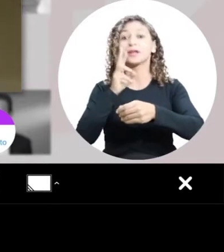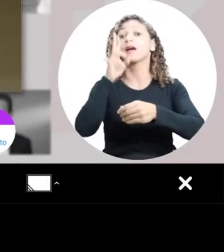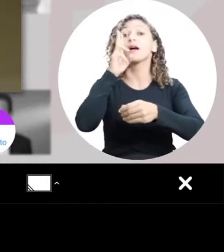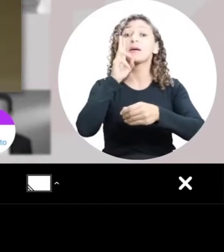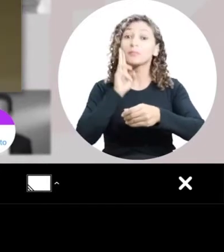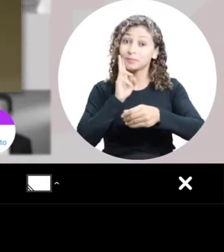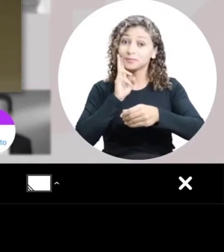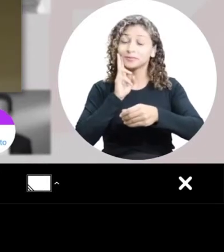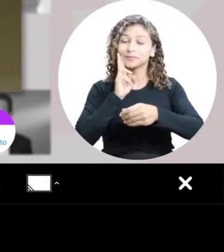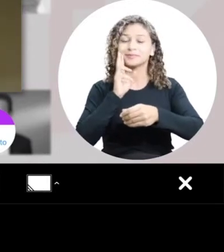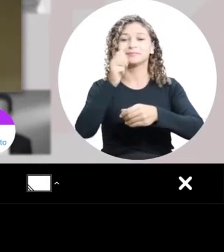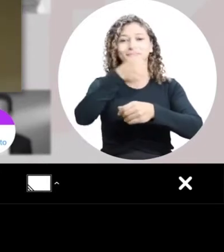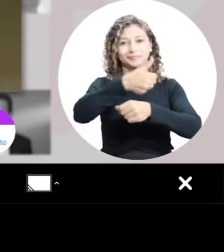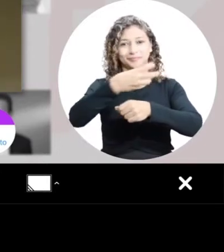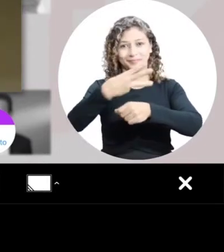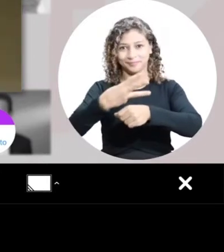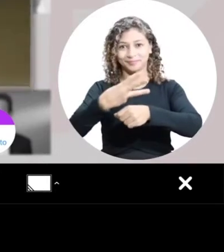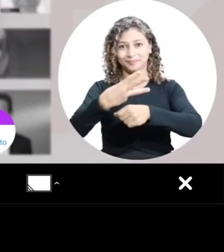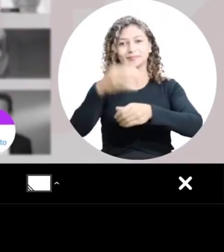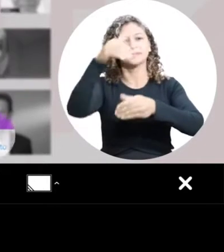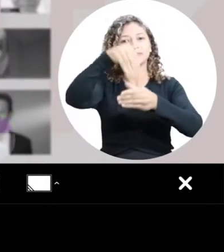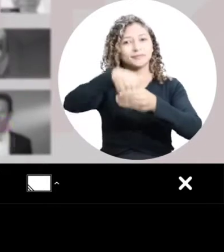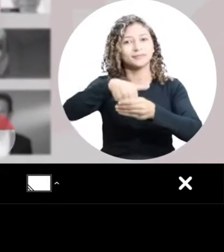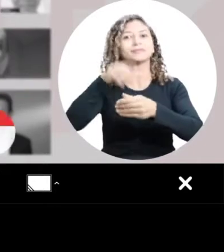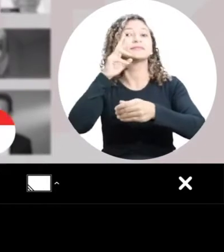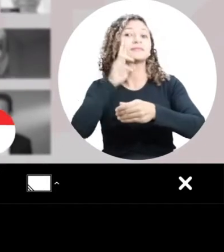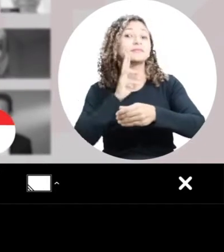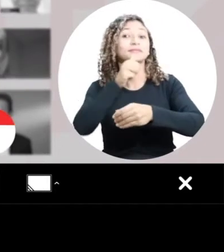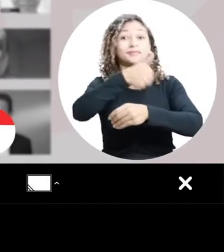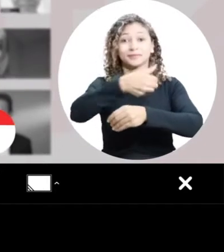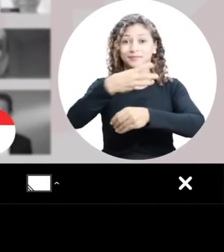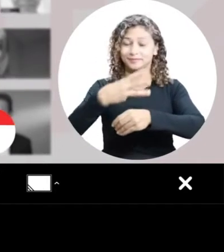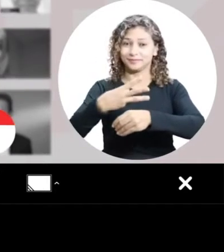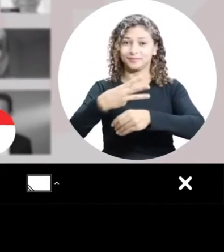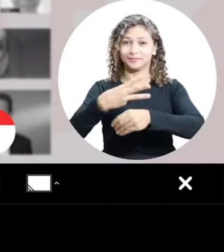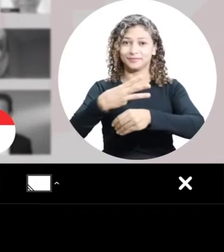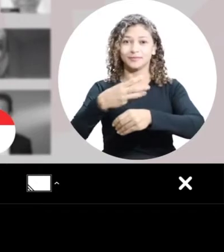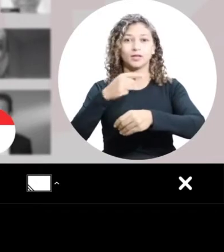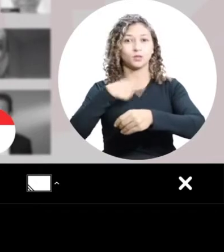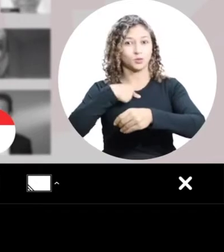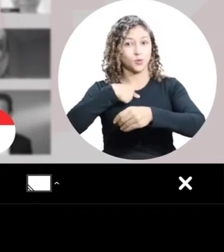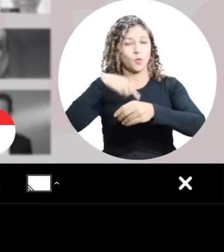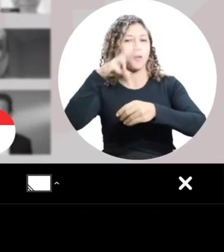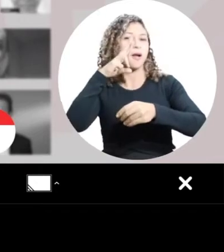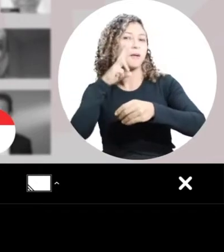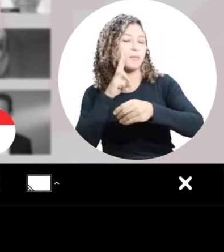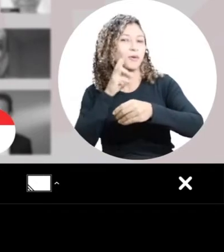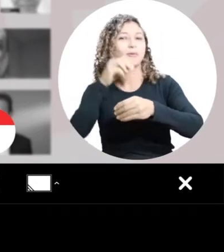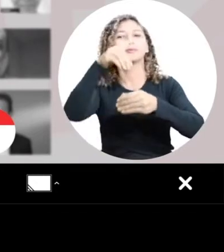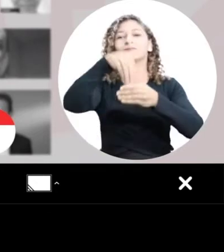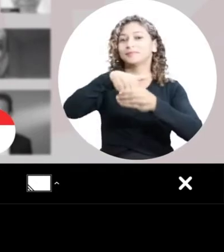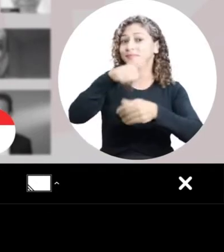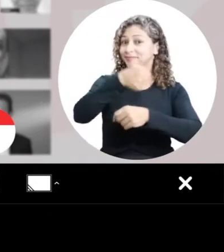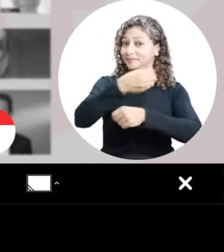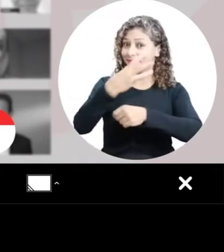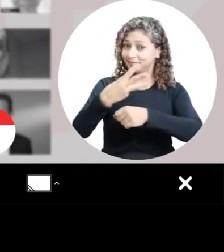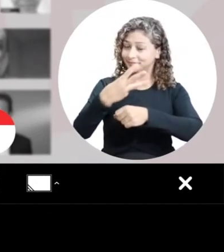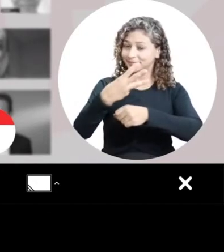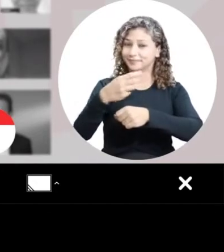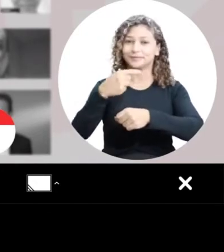Sou Ramon Cujui, 13. Eu sou Ramon, eu sou 13. Voto Ramon Cujui, 13.